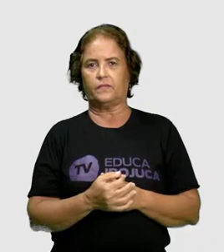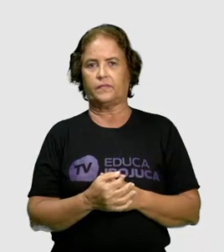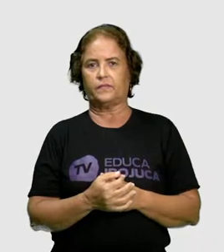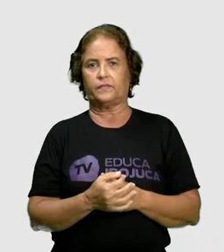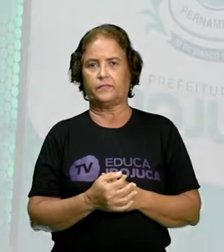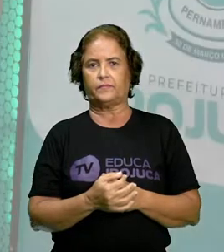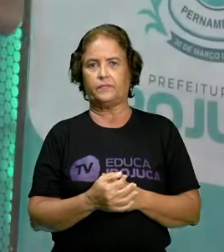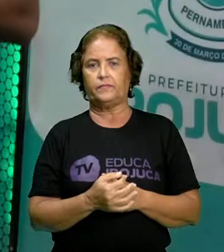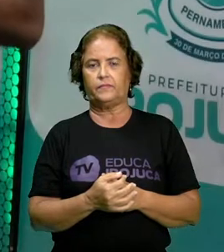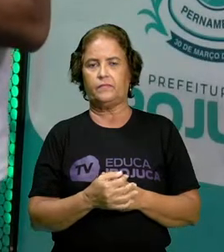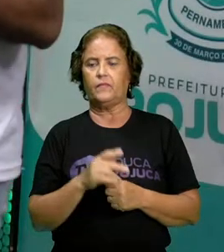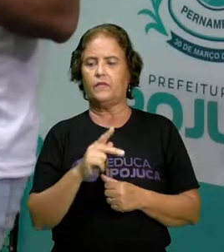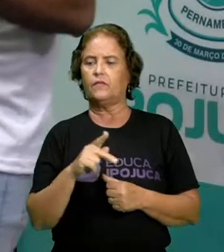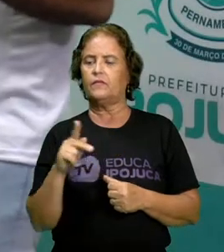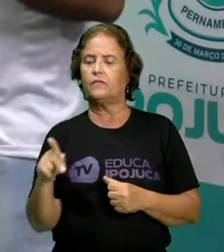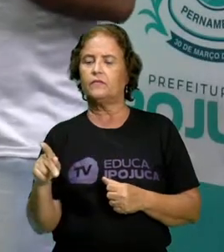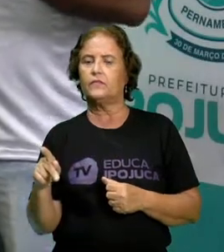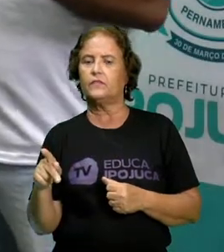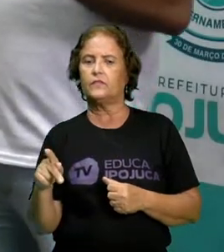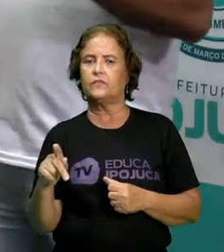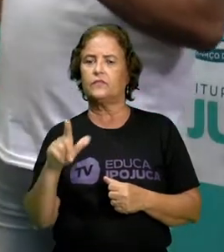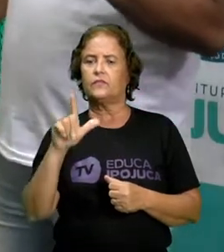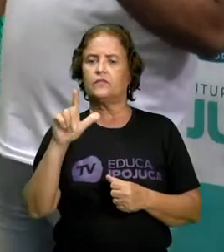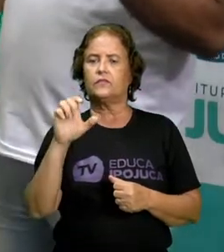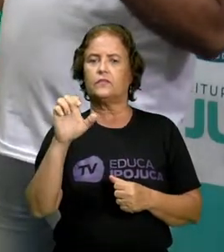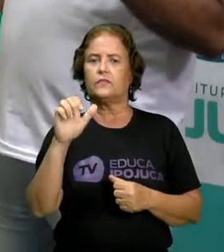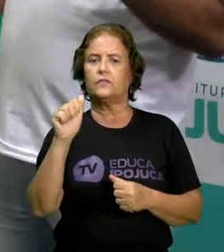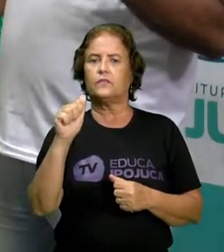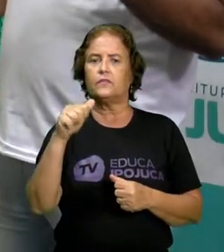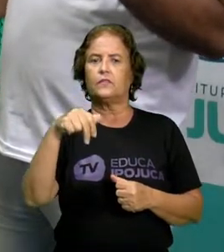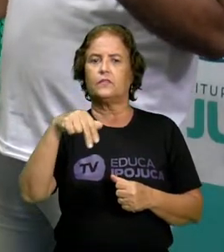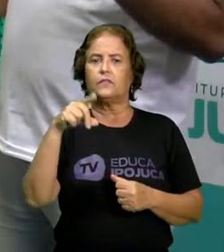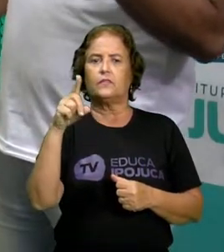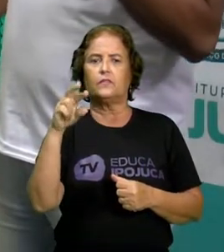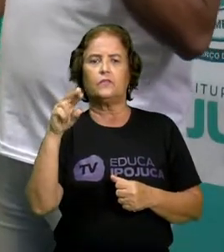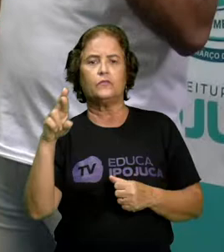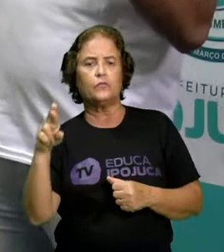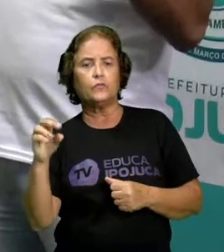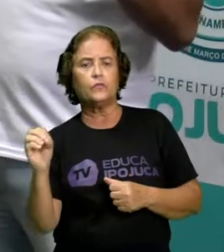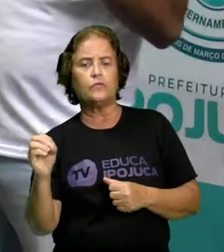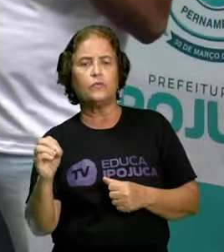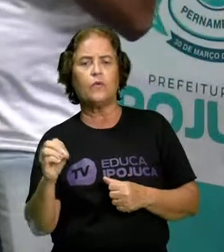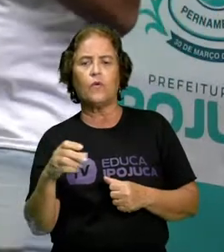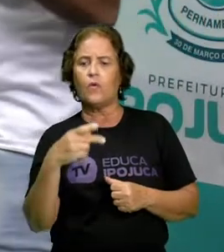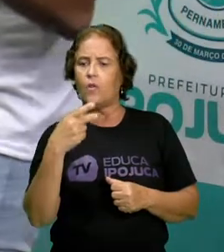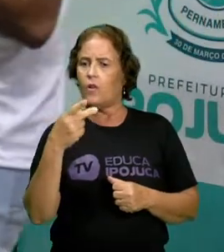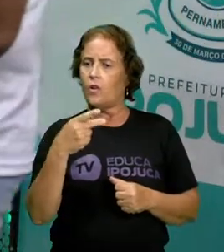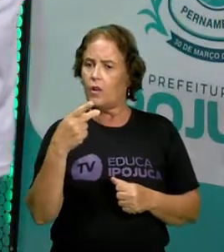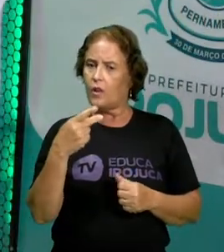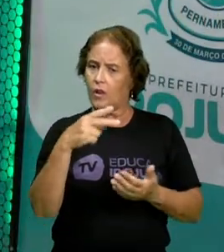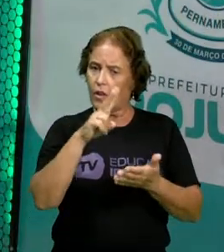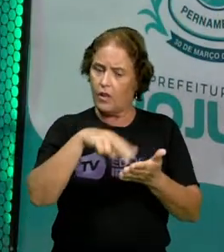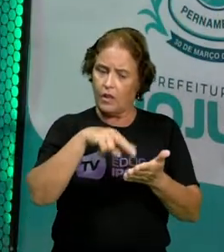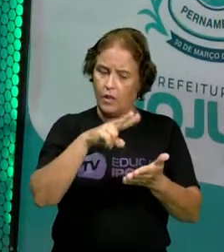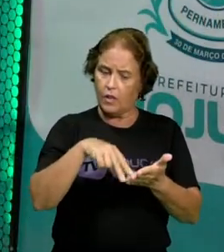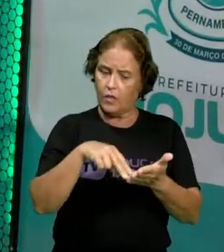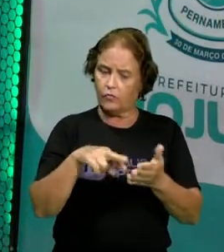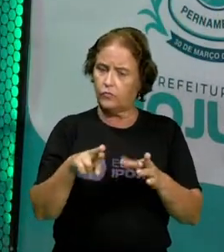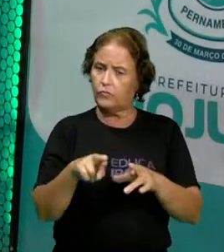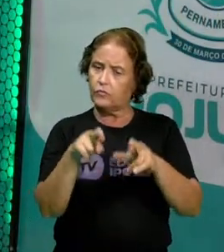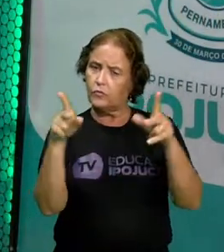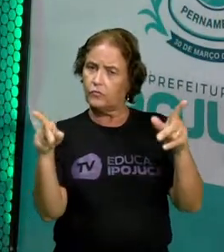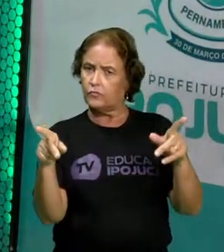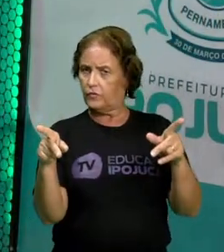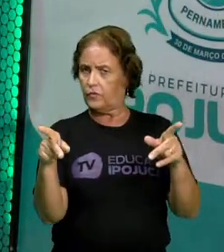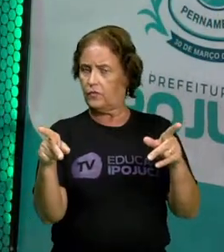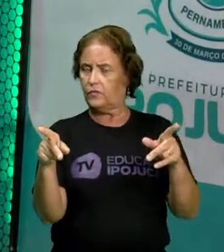Professor Leandro, o senhor leu agora, de duas formas diferentes, duas frases que tinham a mesma tradução. Como assim?